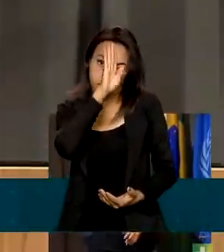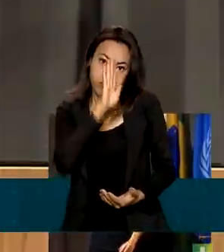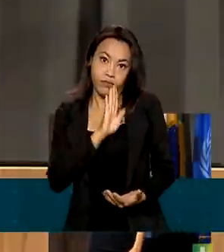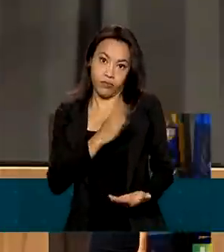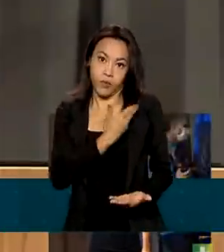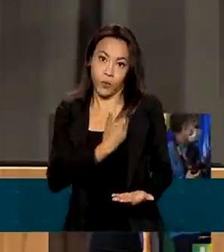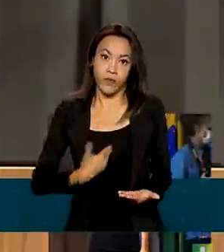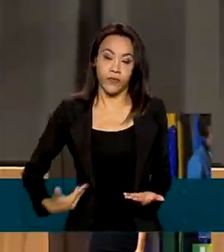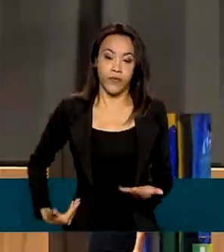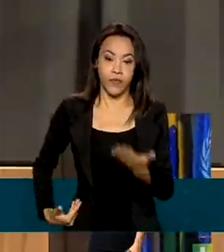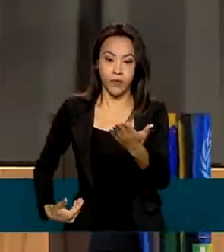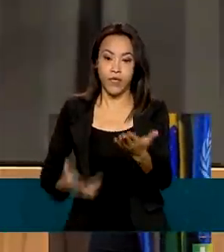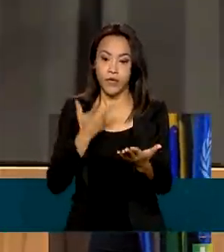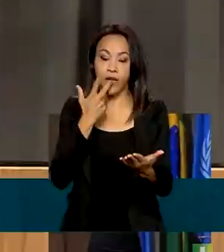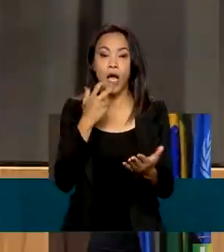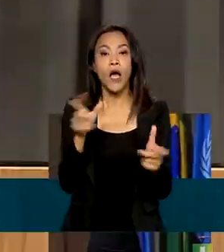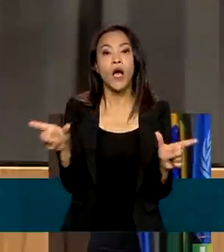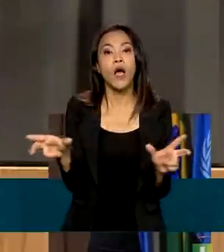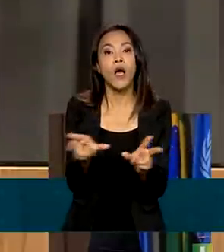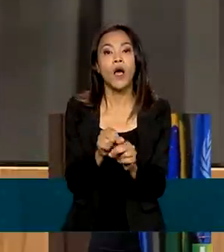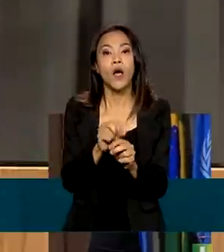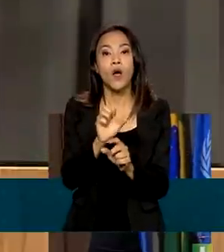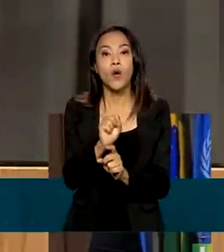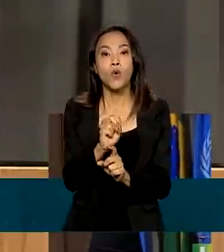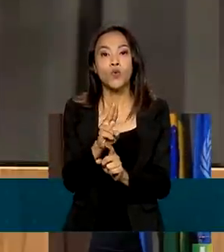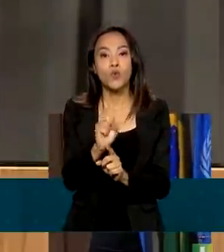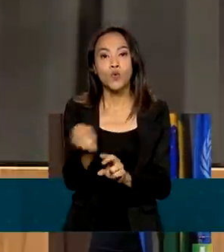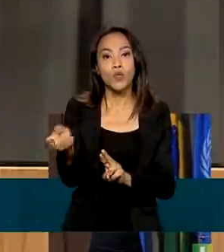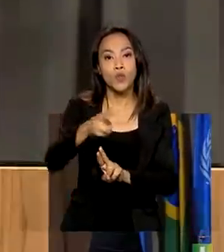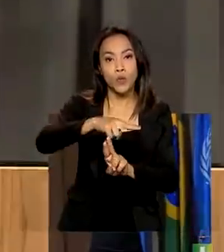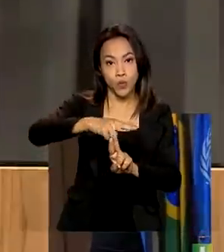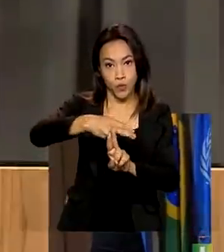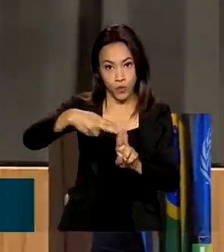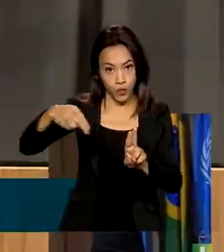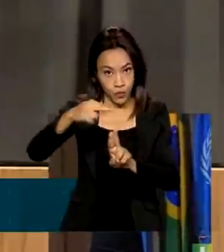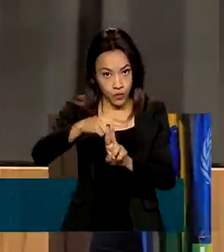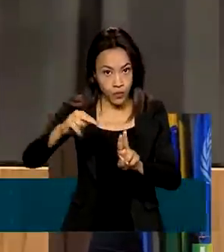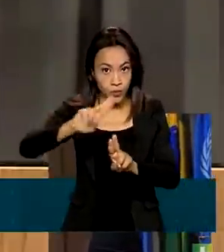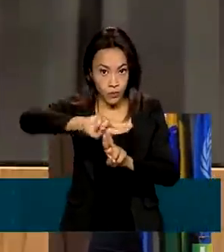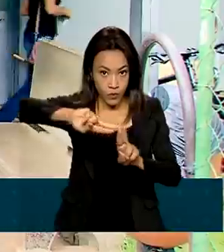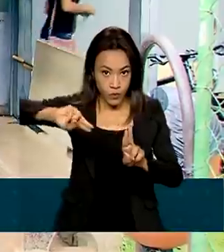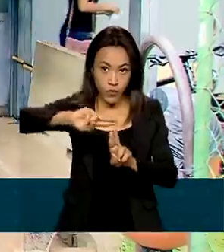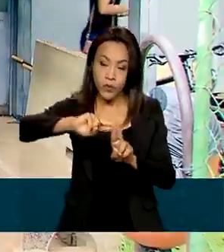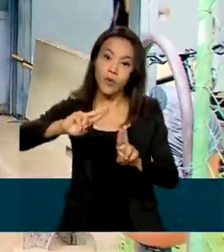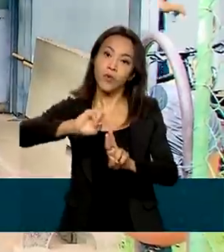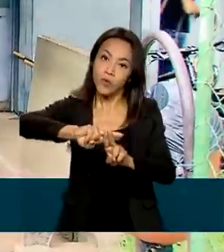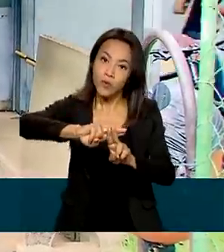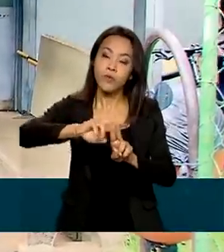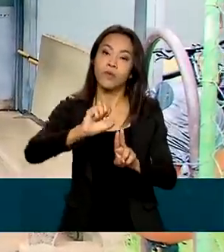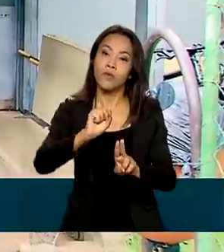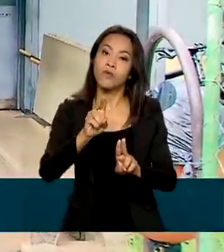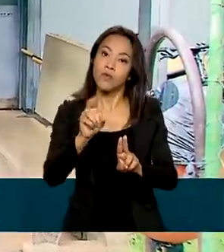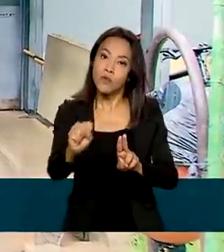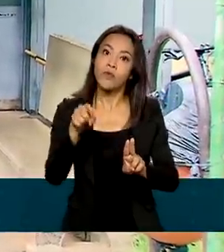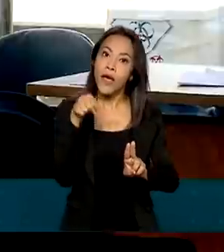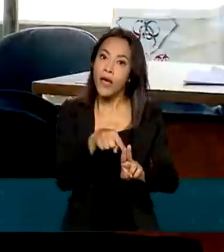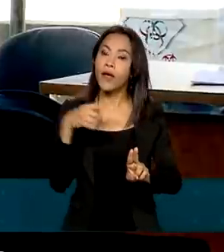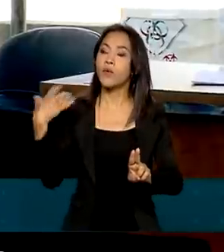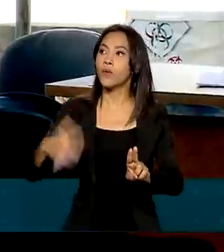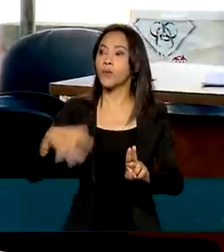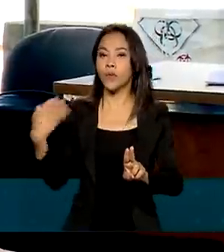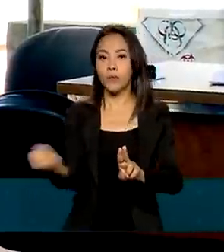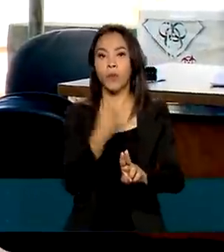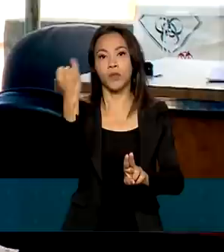SUS. O SUS é um patrimônio de todos os brasileiros. E lembrou que nos últimos dois anos,